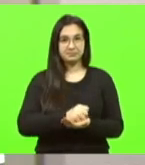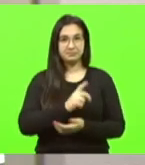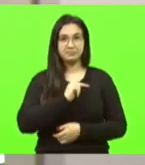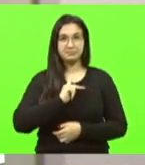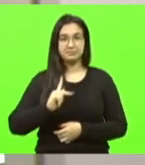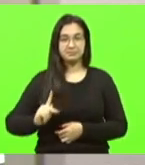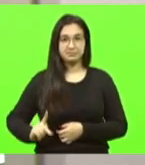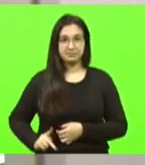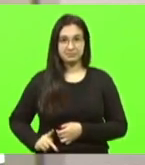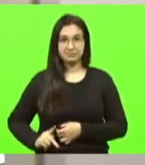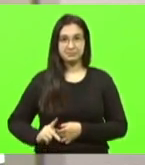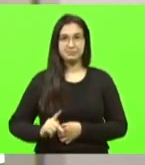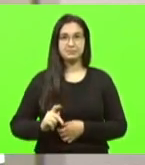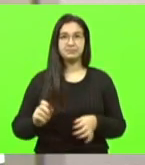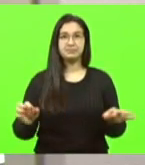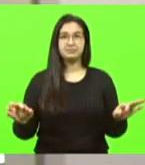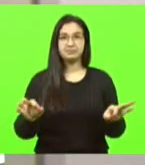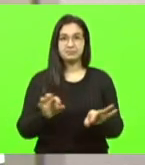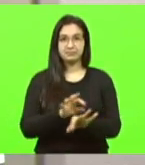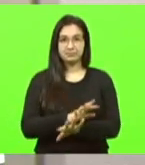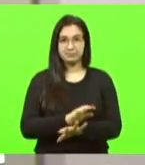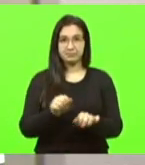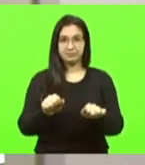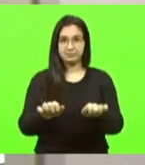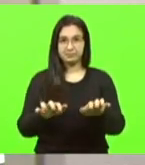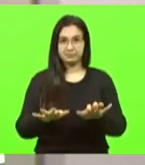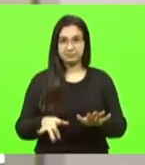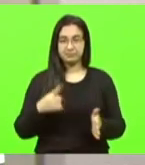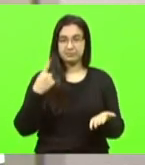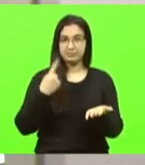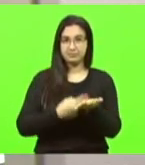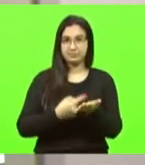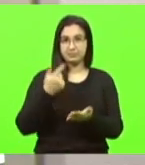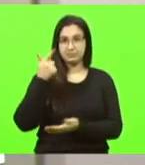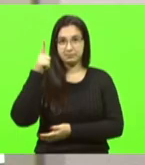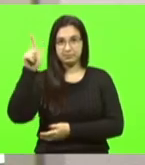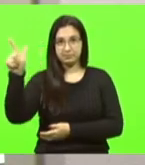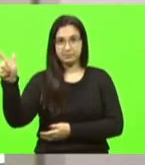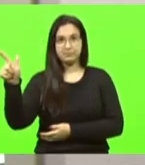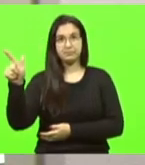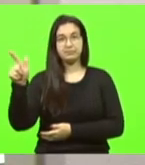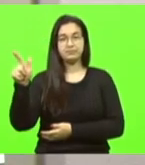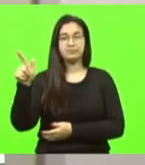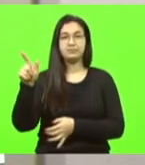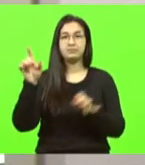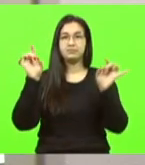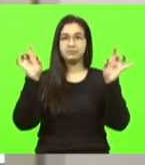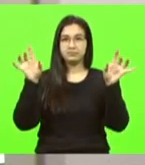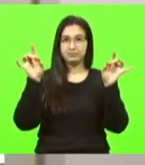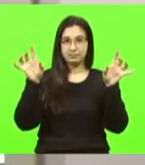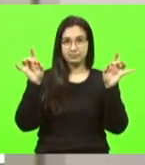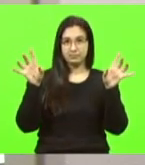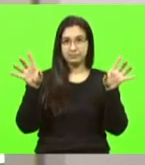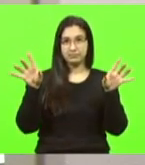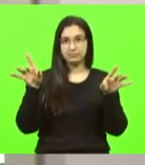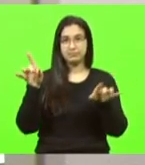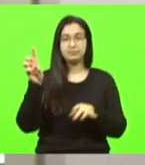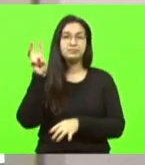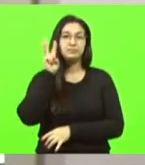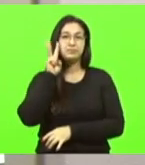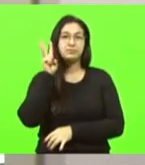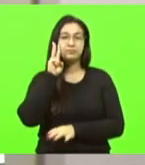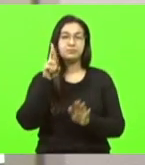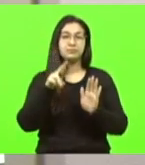esta presidência antes de encerrar a sessão convoca outra ordinária para terça